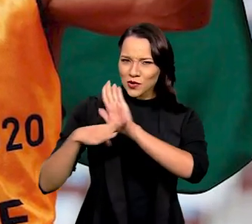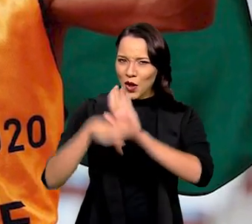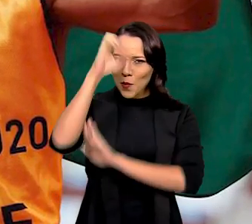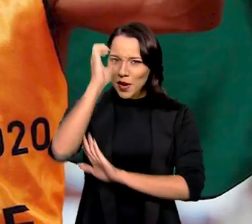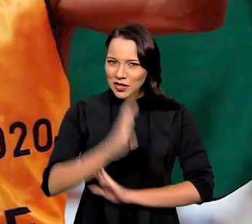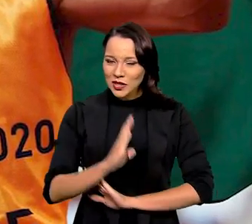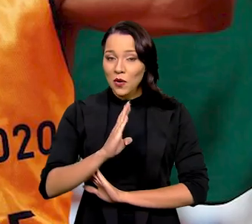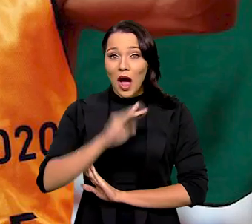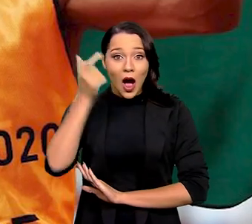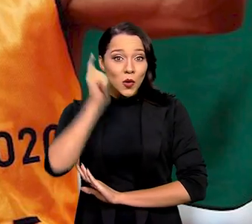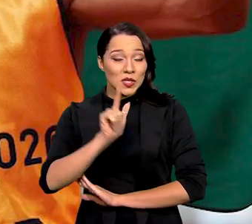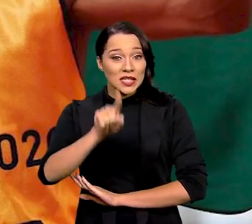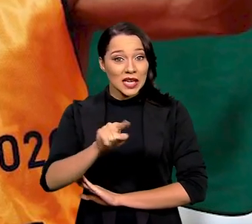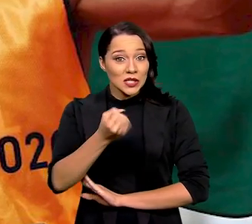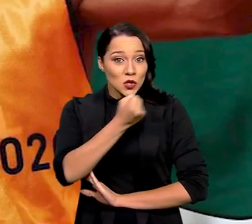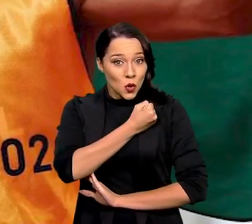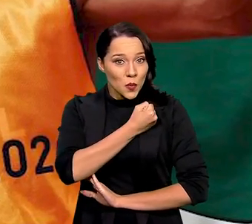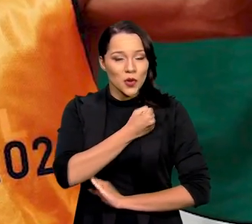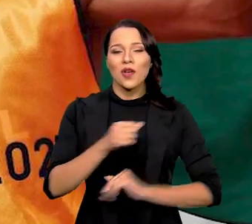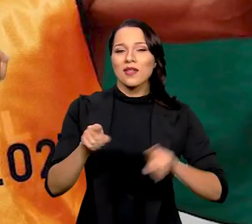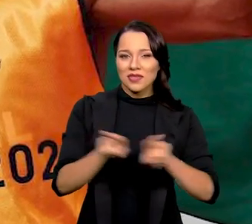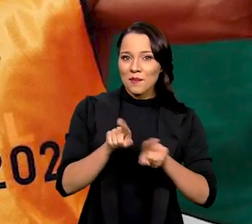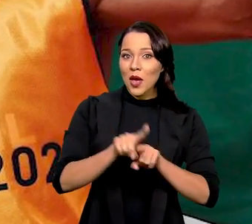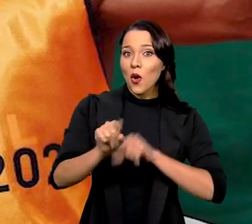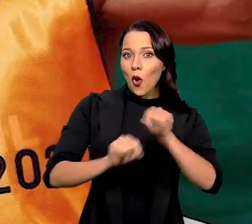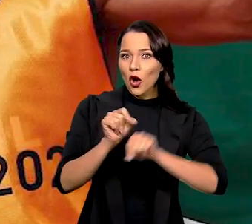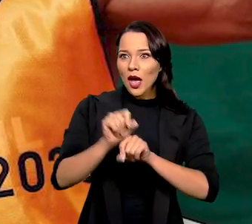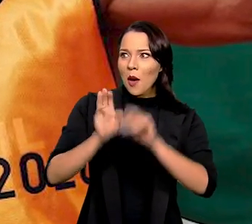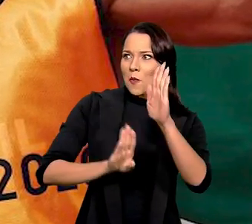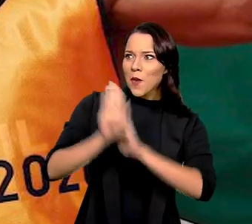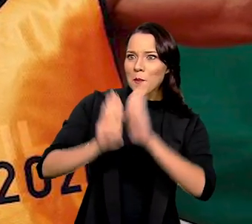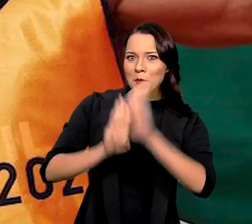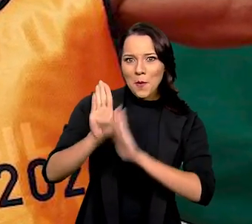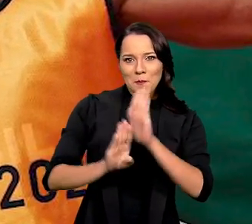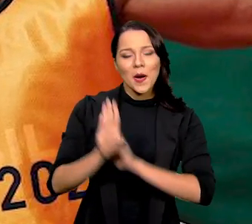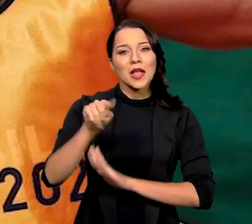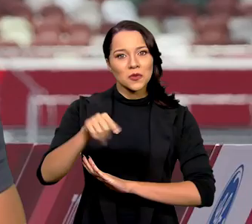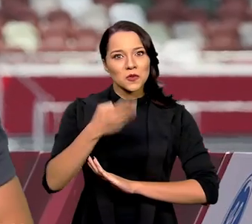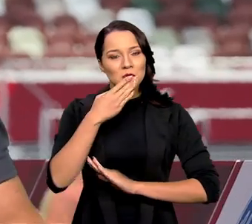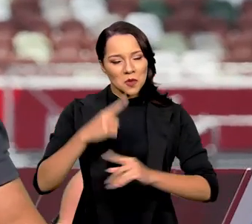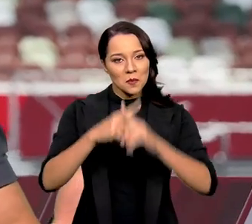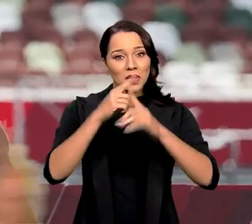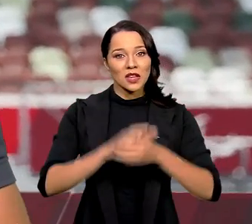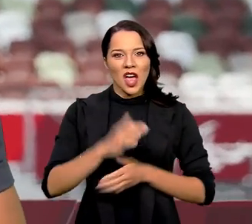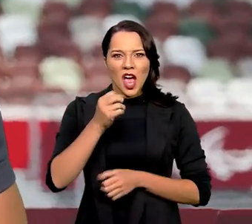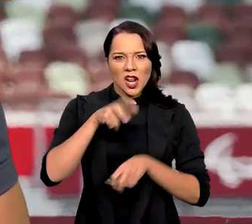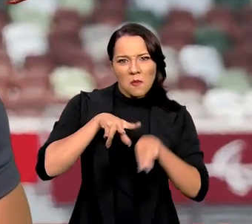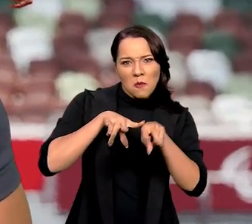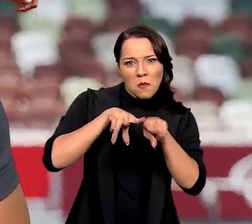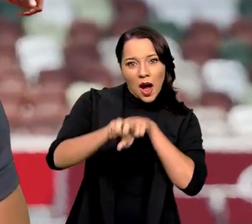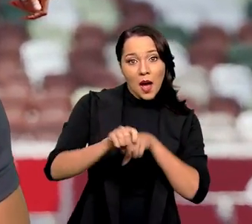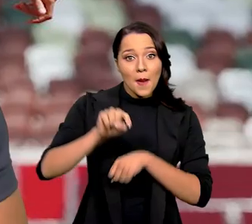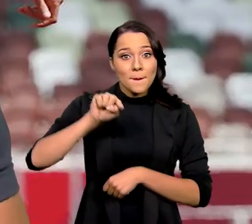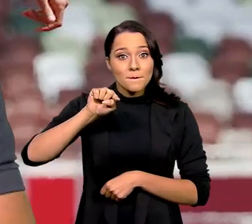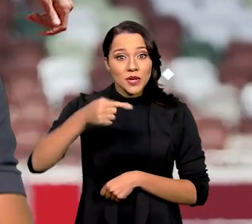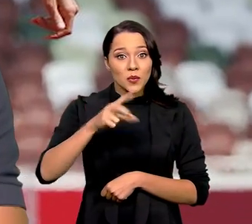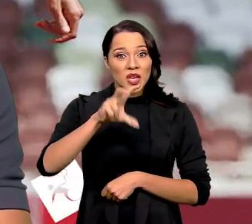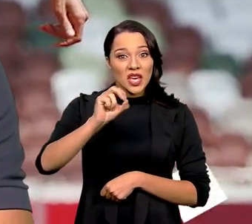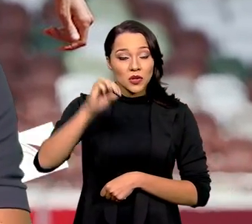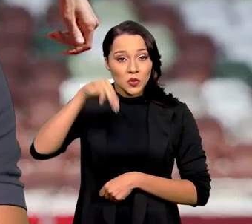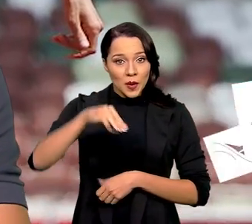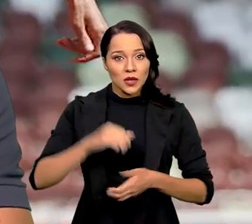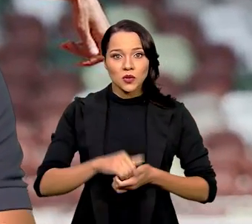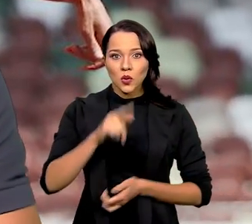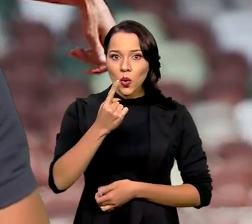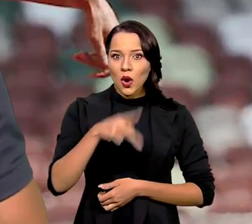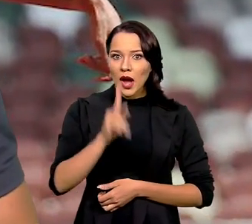ajudar o Brasil a alcançar essa marca, como também bateu o recorte da modalidade. Ele correu 1.500 metros, 1